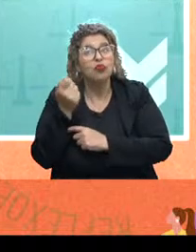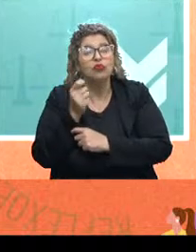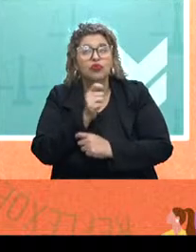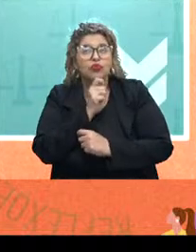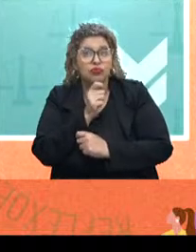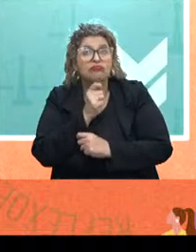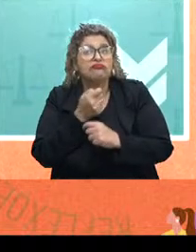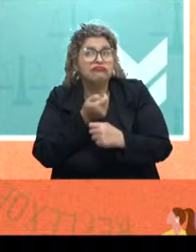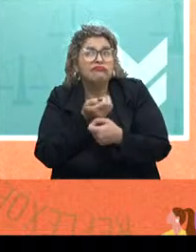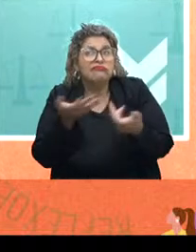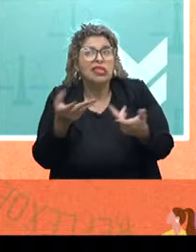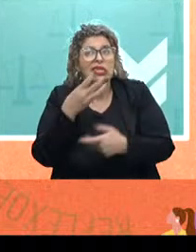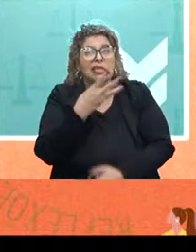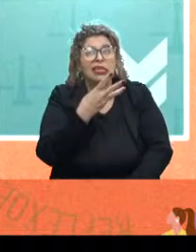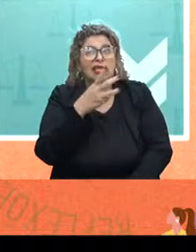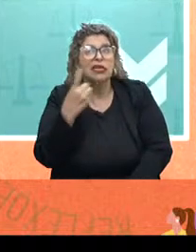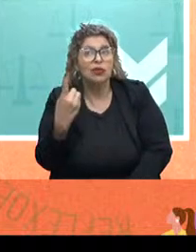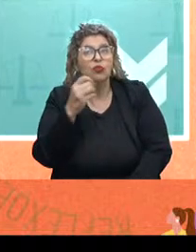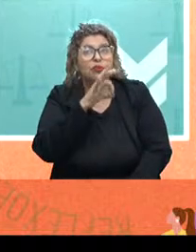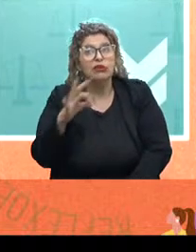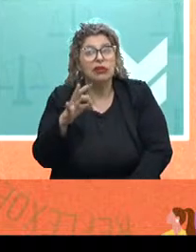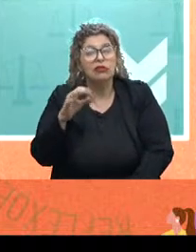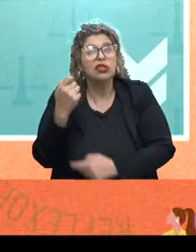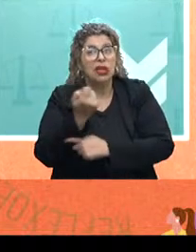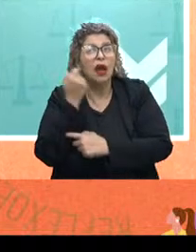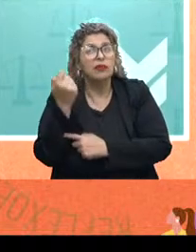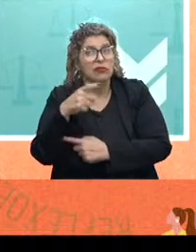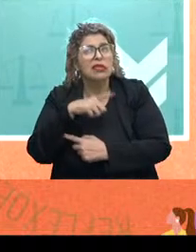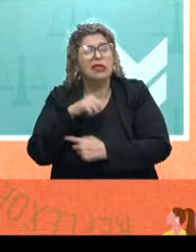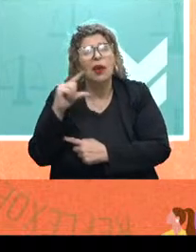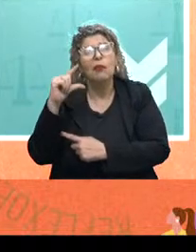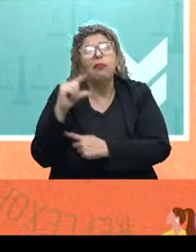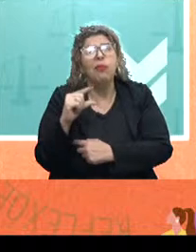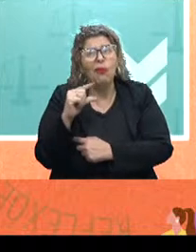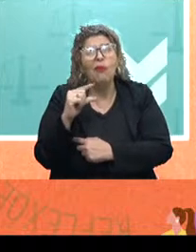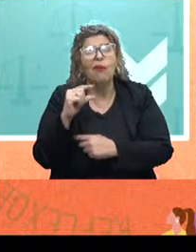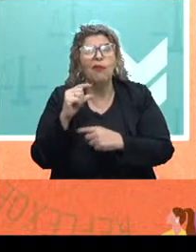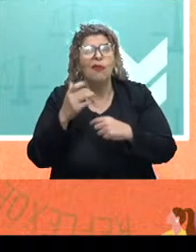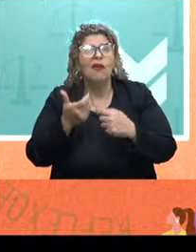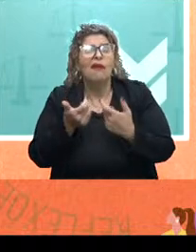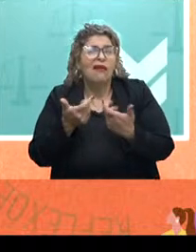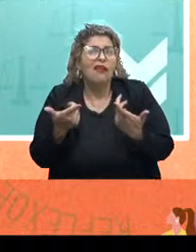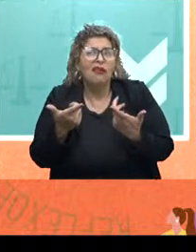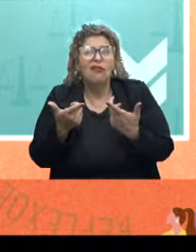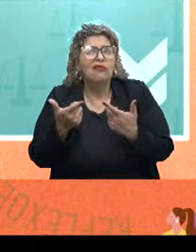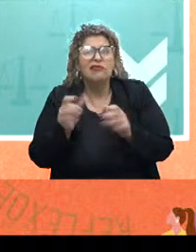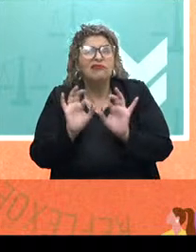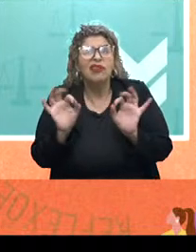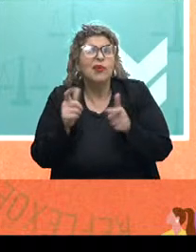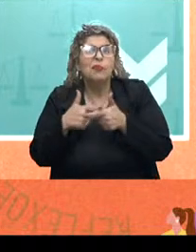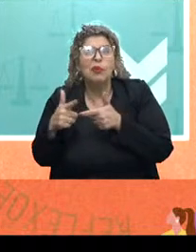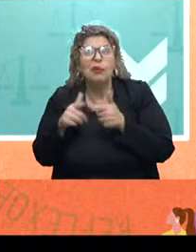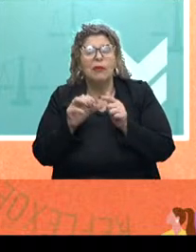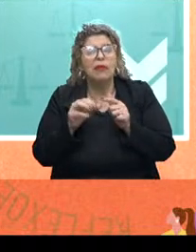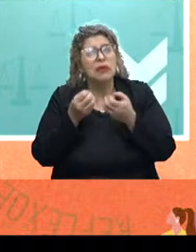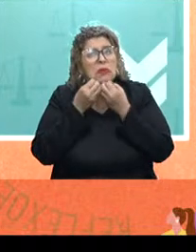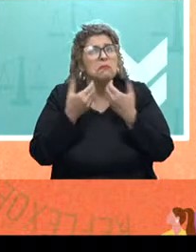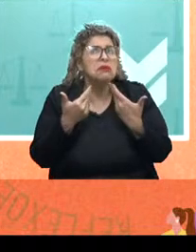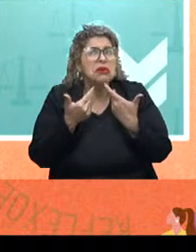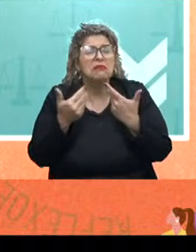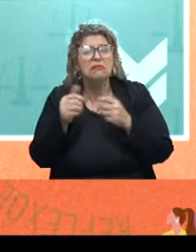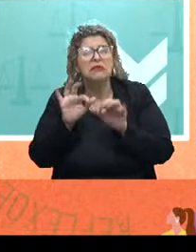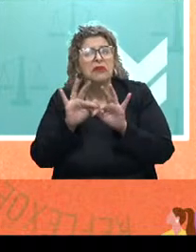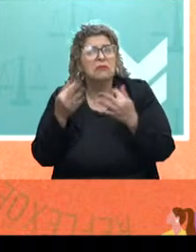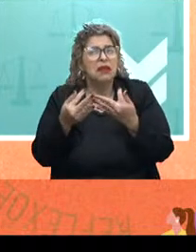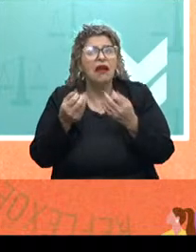pesquisa, é mais ou menos isso. 30% dos gaúchos tiveram pouco impacto ou saíram, de certa forma, ilesos. Estavam bem do ponto de vista